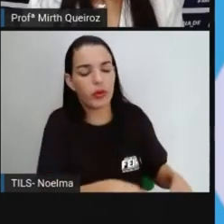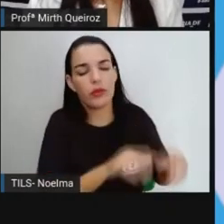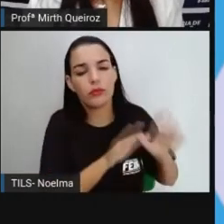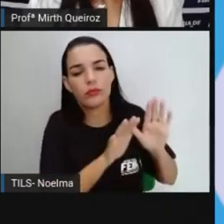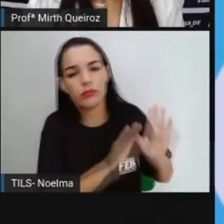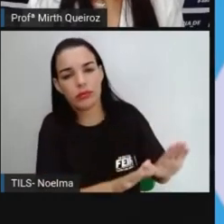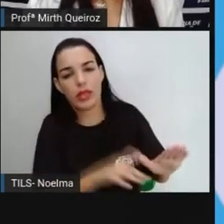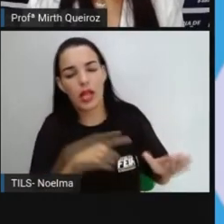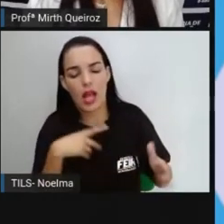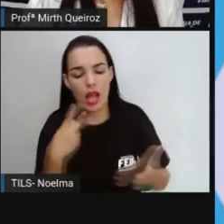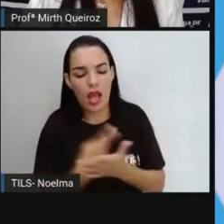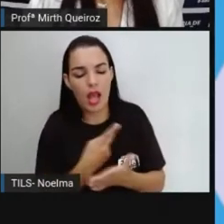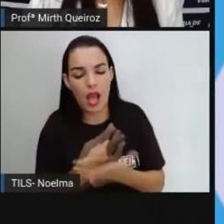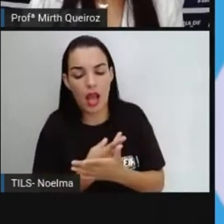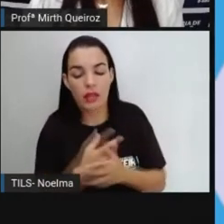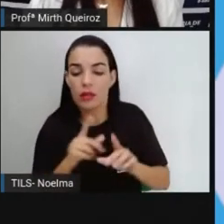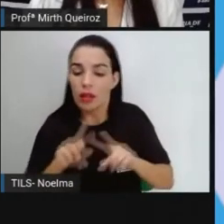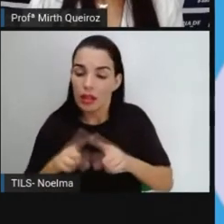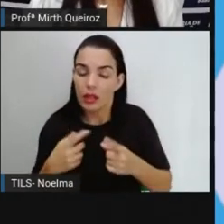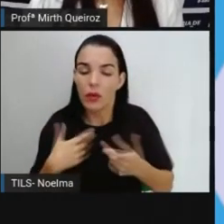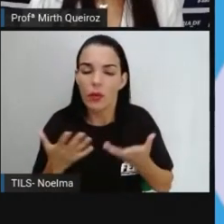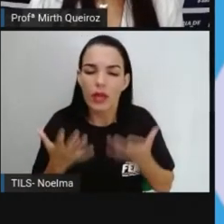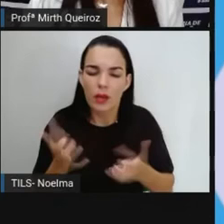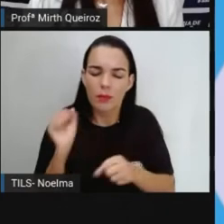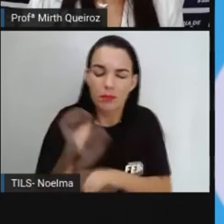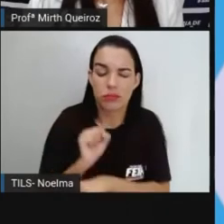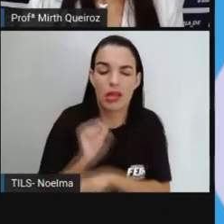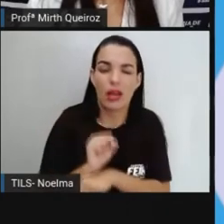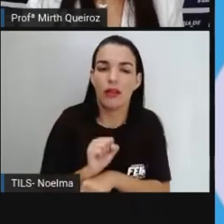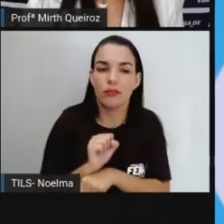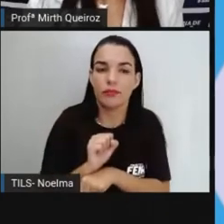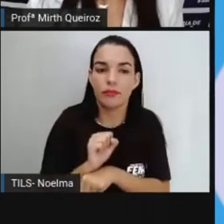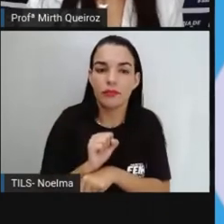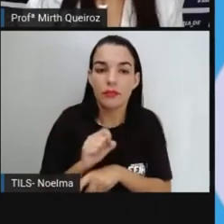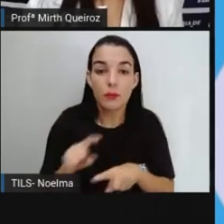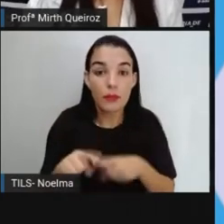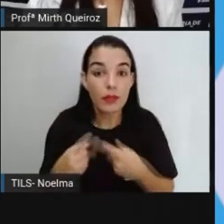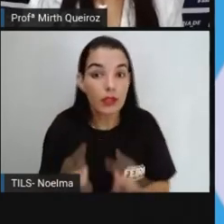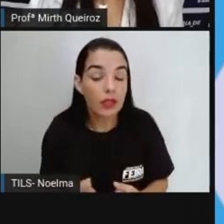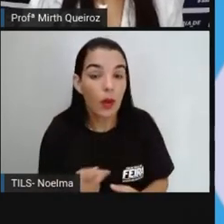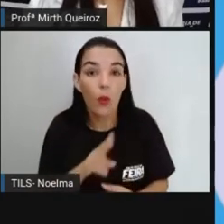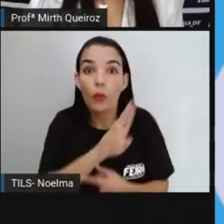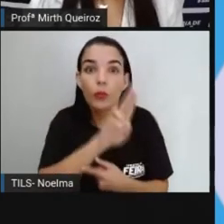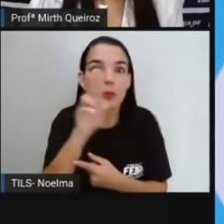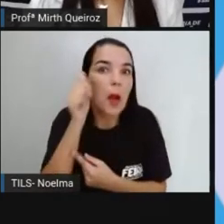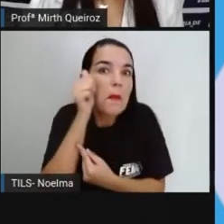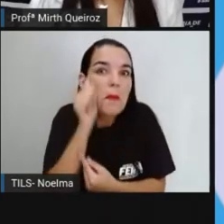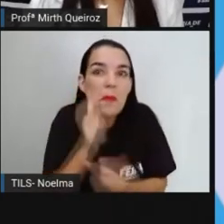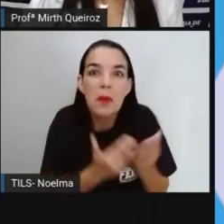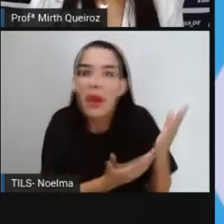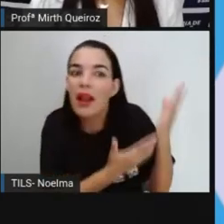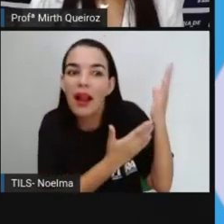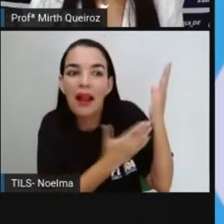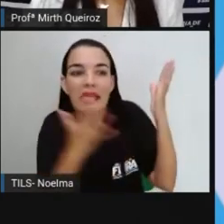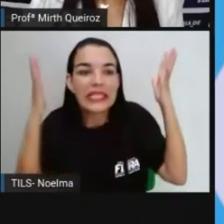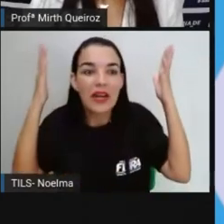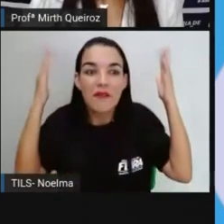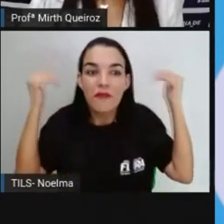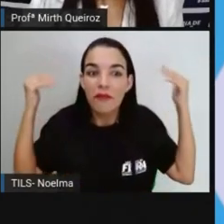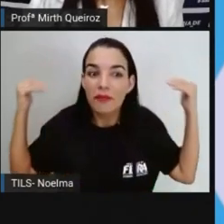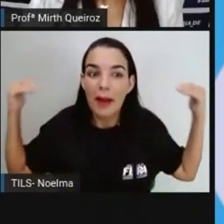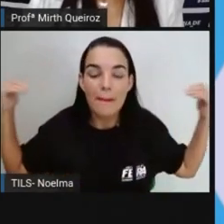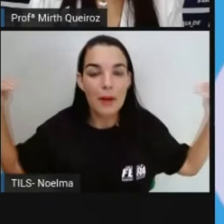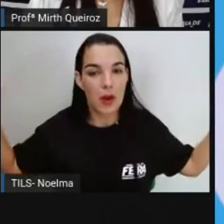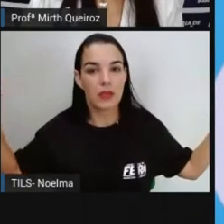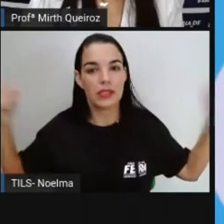insegura E preferiu desistir Então, um dos maiores nomes aí Das Olimpíadas Seria Simone